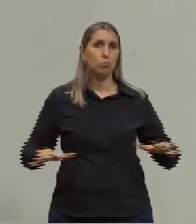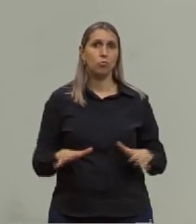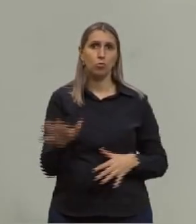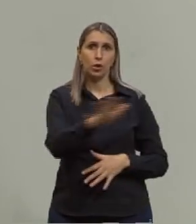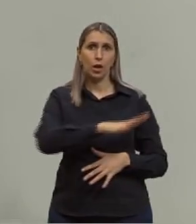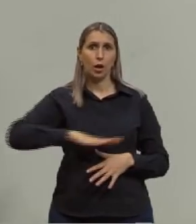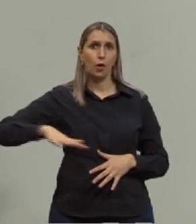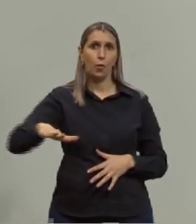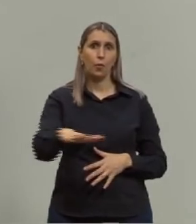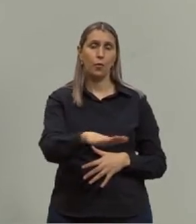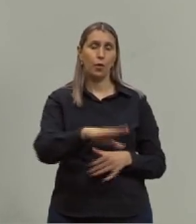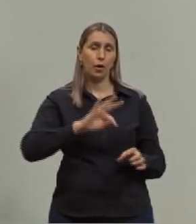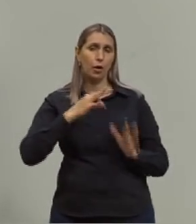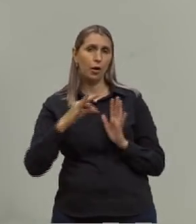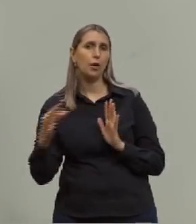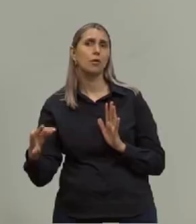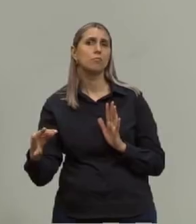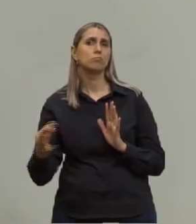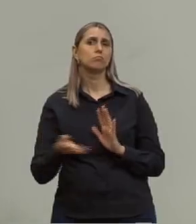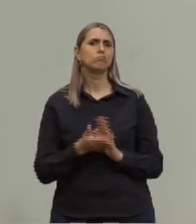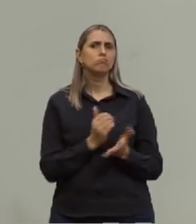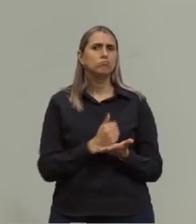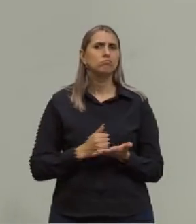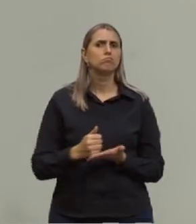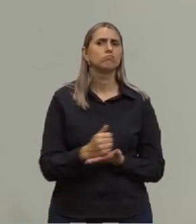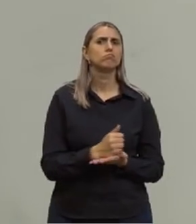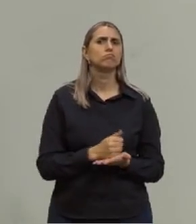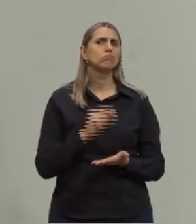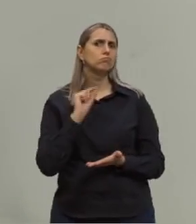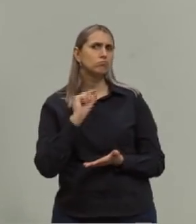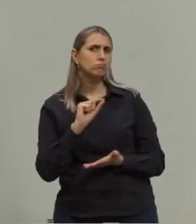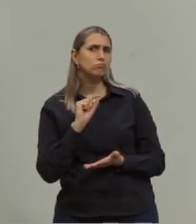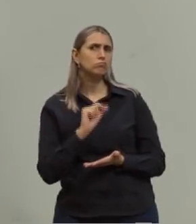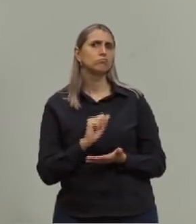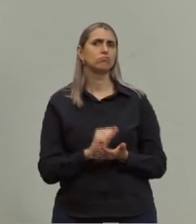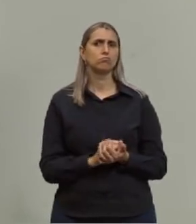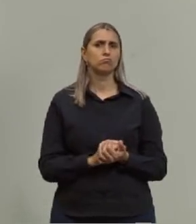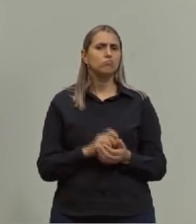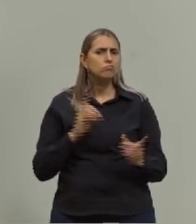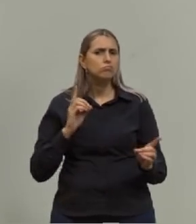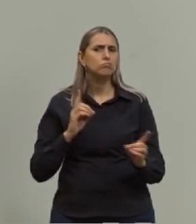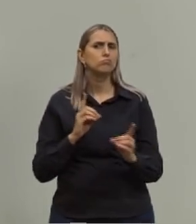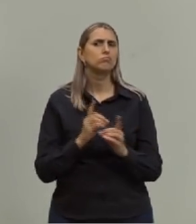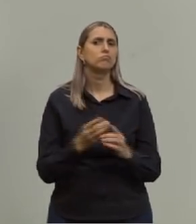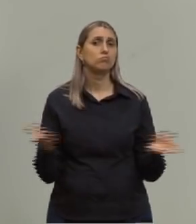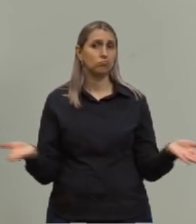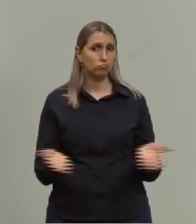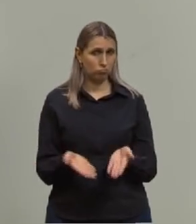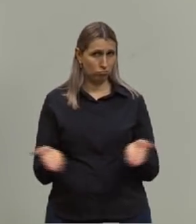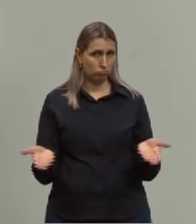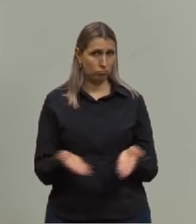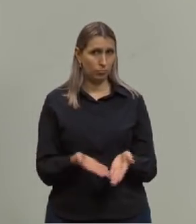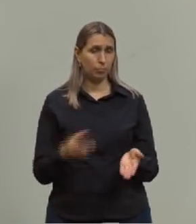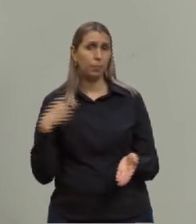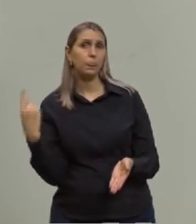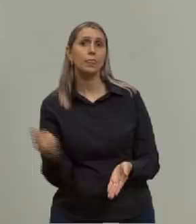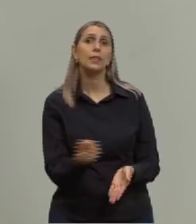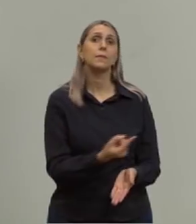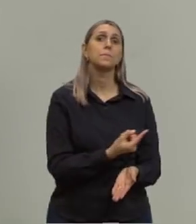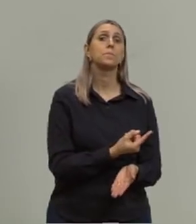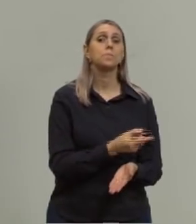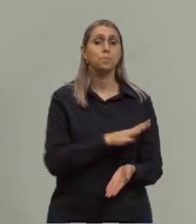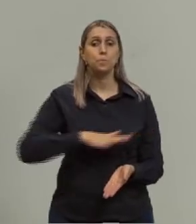E essa teoria é embasada em quê? Nas descobertas atuais de que o nosso